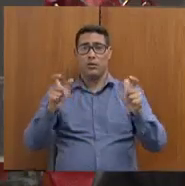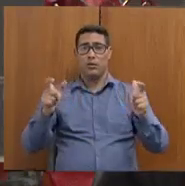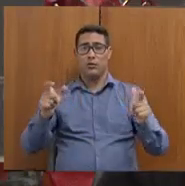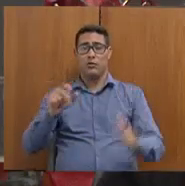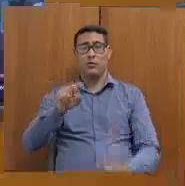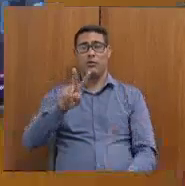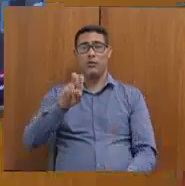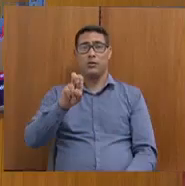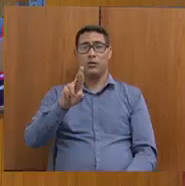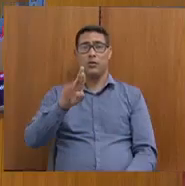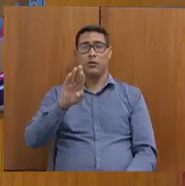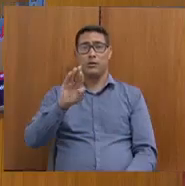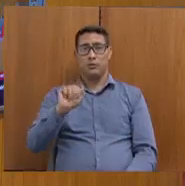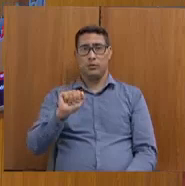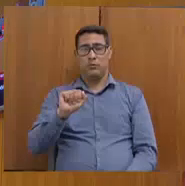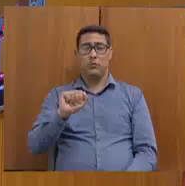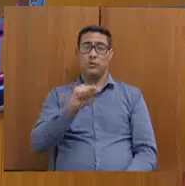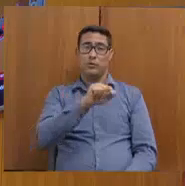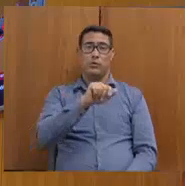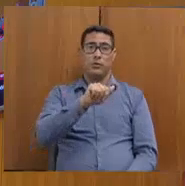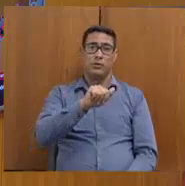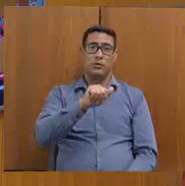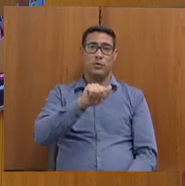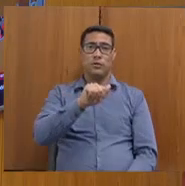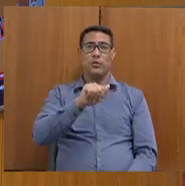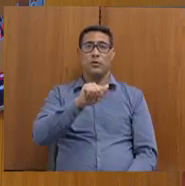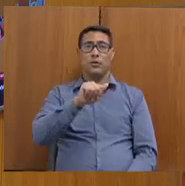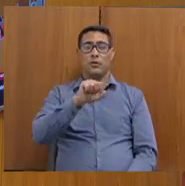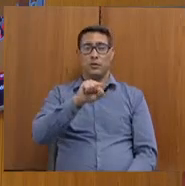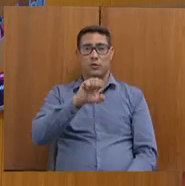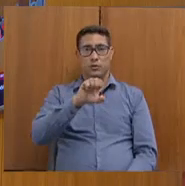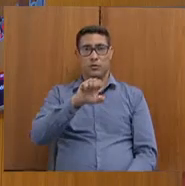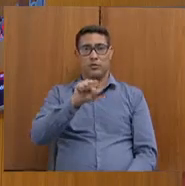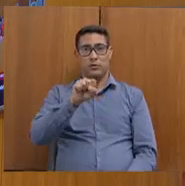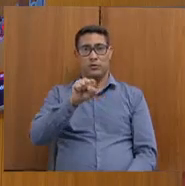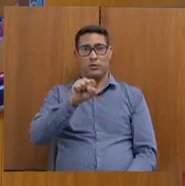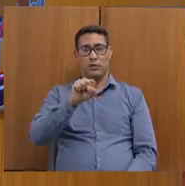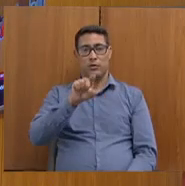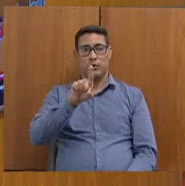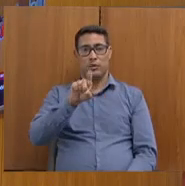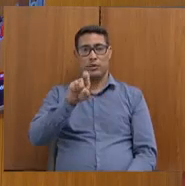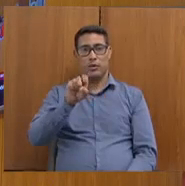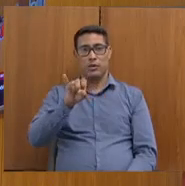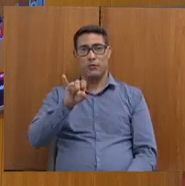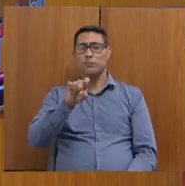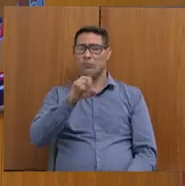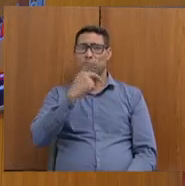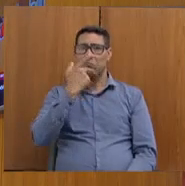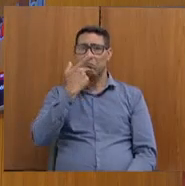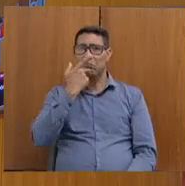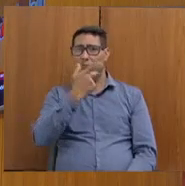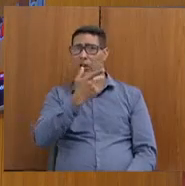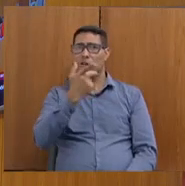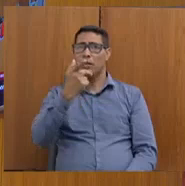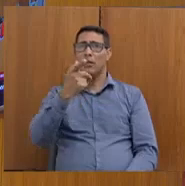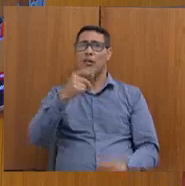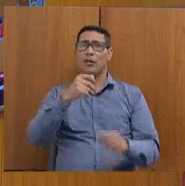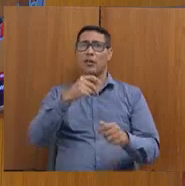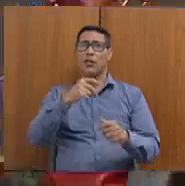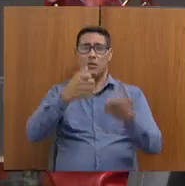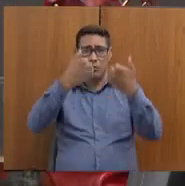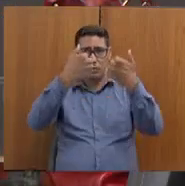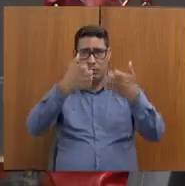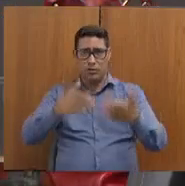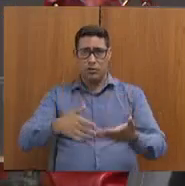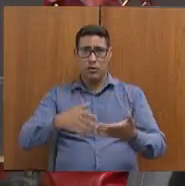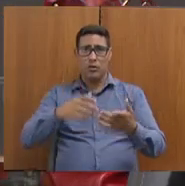secretaria da CDS. E, presidente, o senhor fez uma fala muito semelhante do deputado